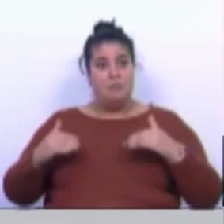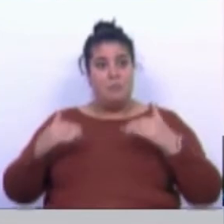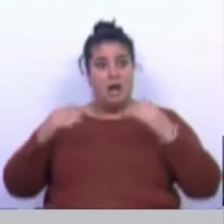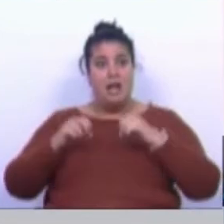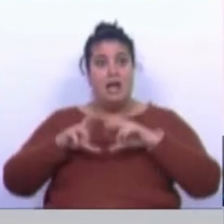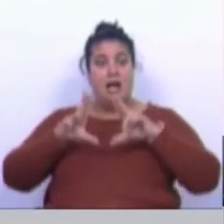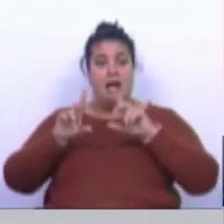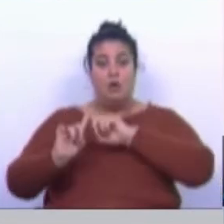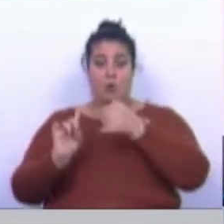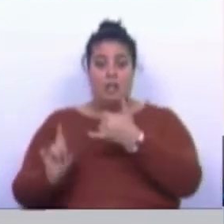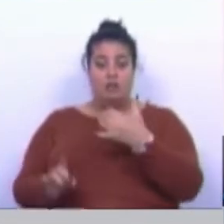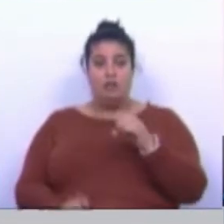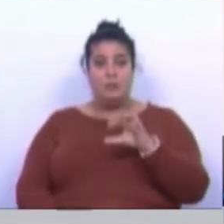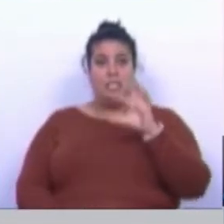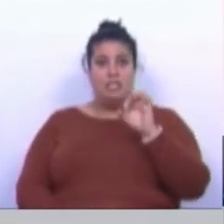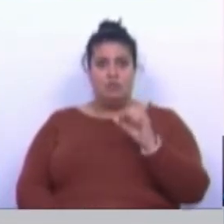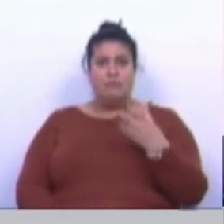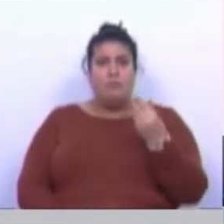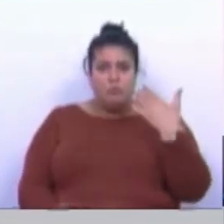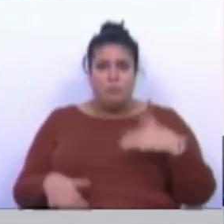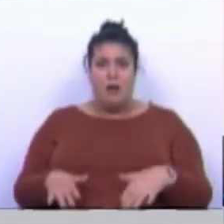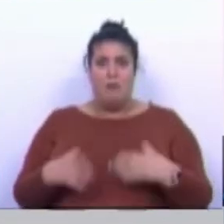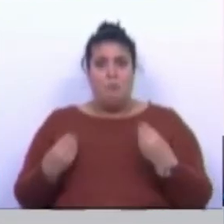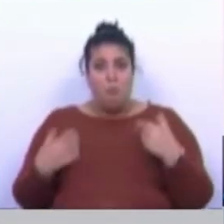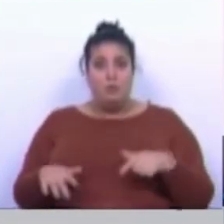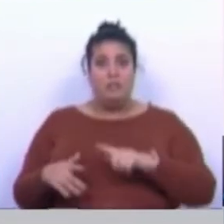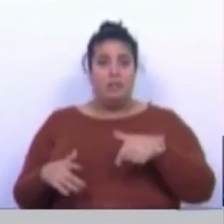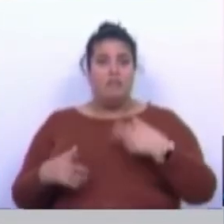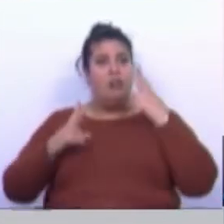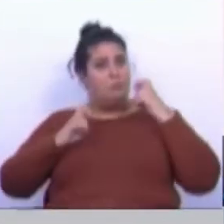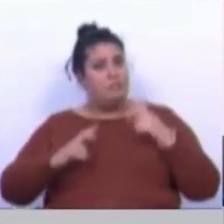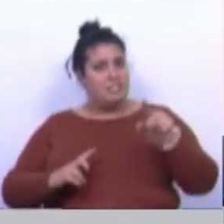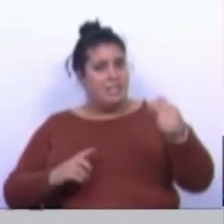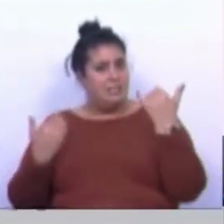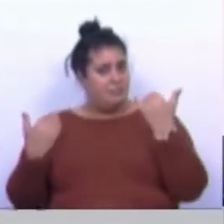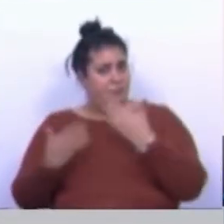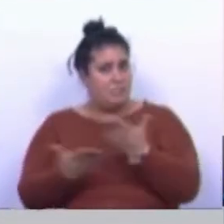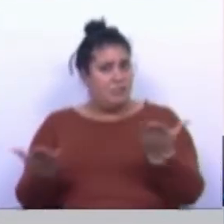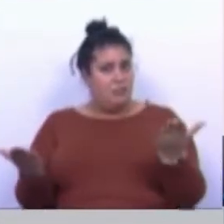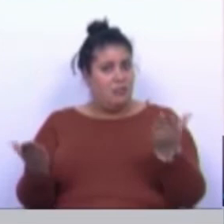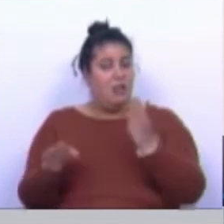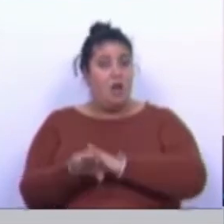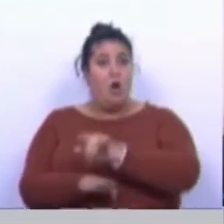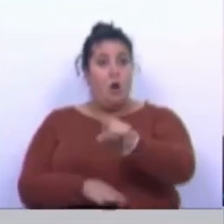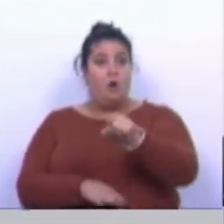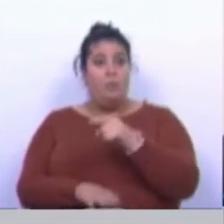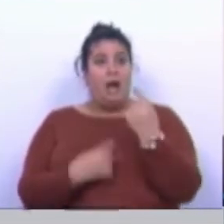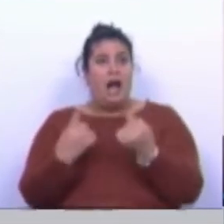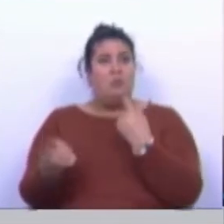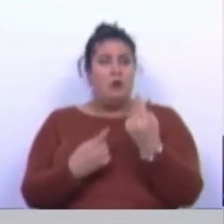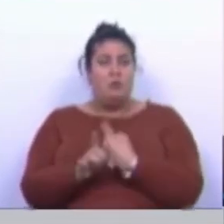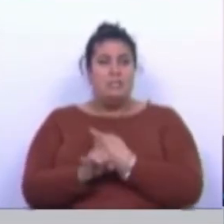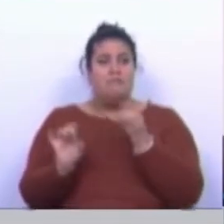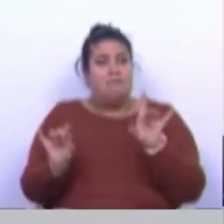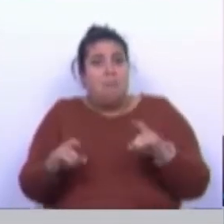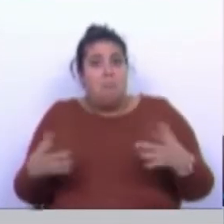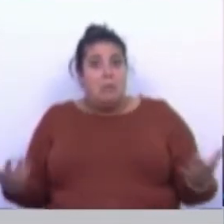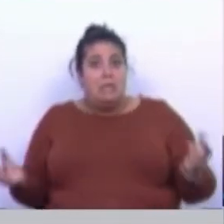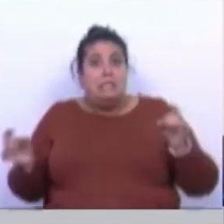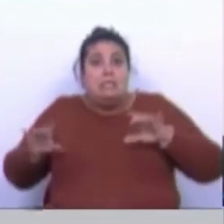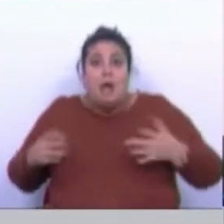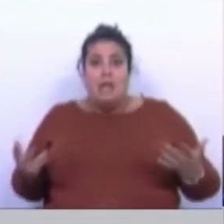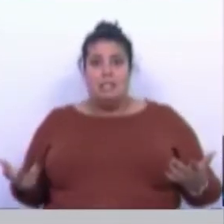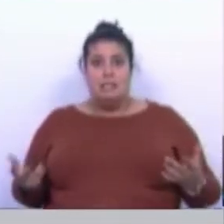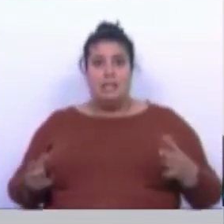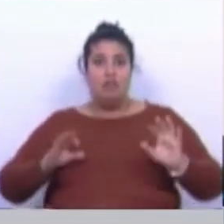como em 2018, por exemplo, e nós, portanto, convidámos-nos a pesquisar essa informação porque, de facto, alguma coisa se está a passar com as nossas